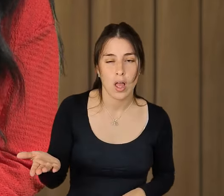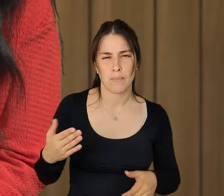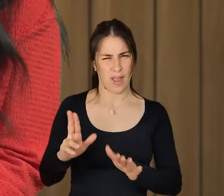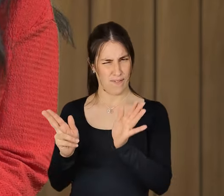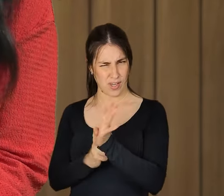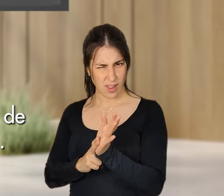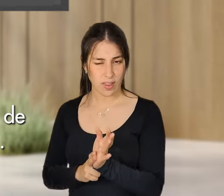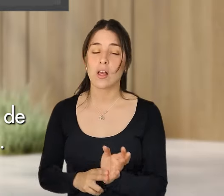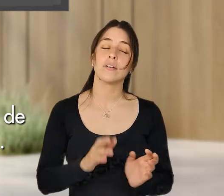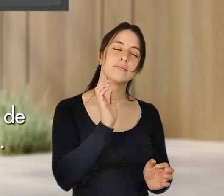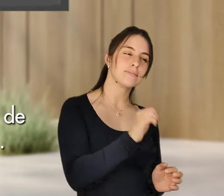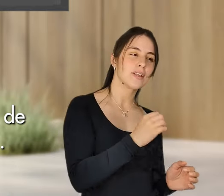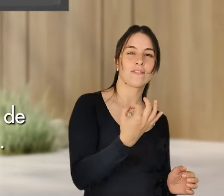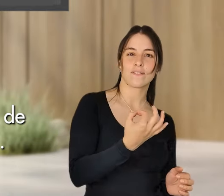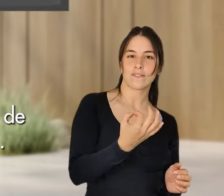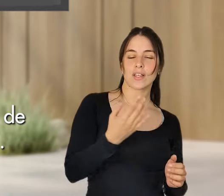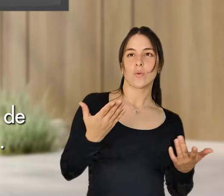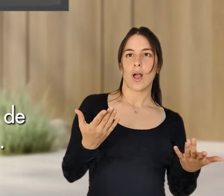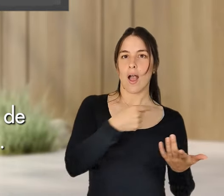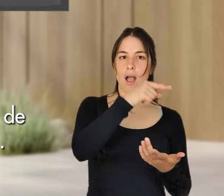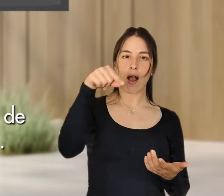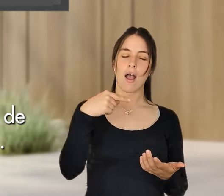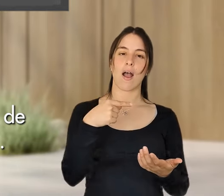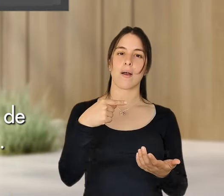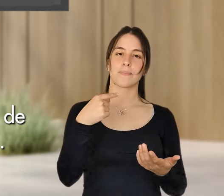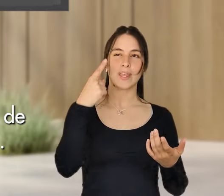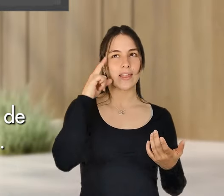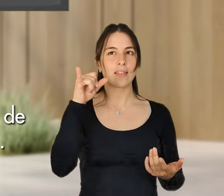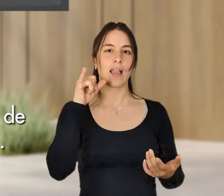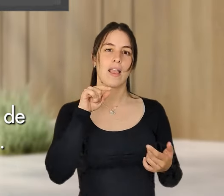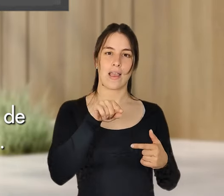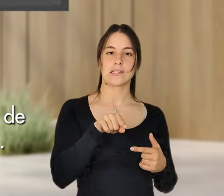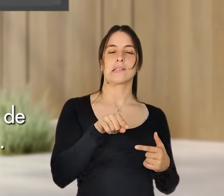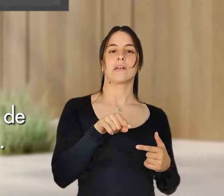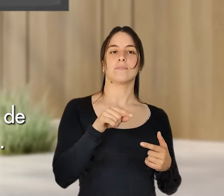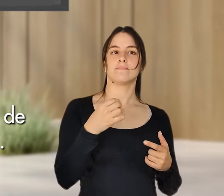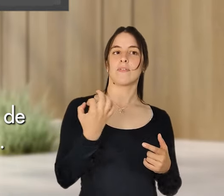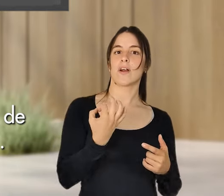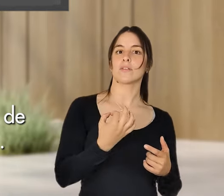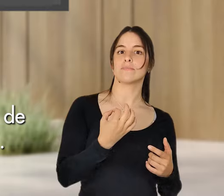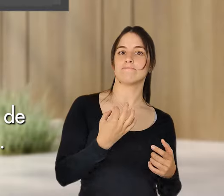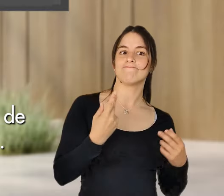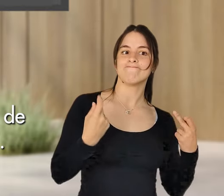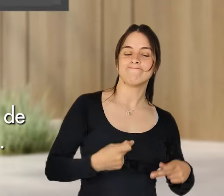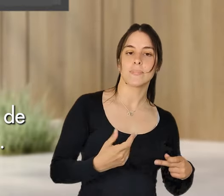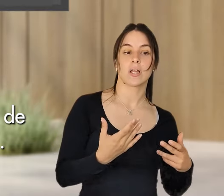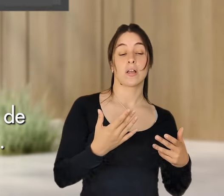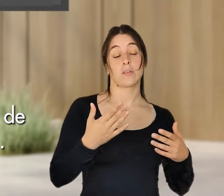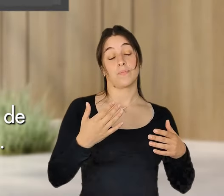não é? Sim, acho que há muitos gestores que têm essa necessidade de controle para,